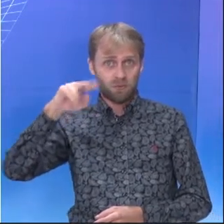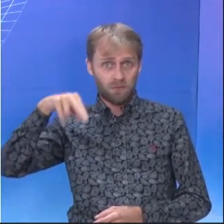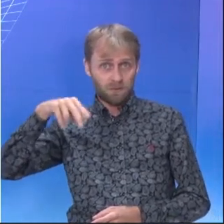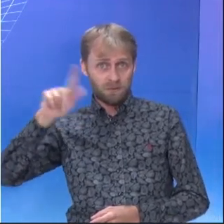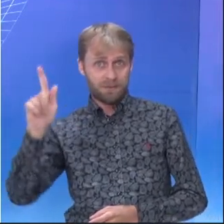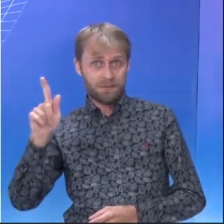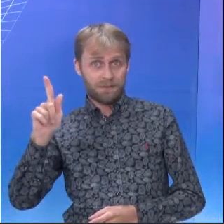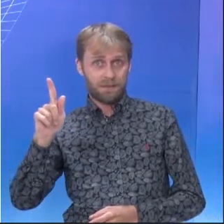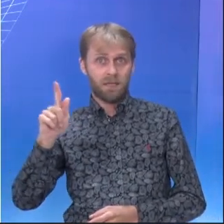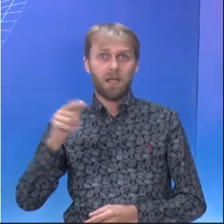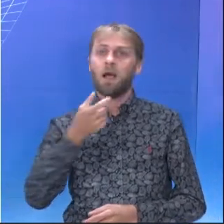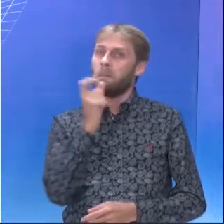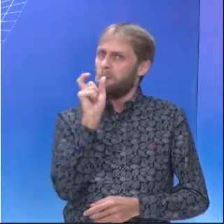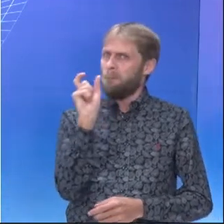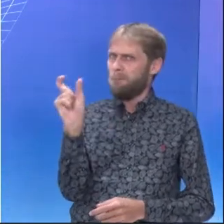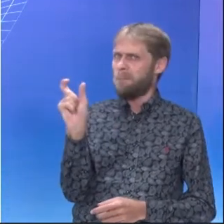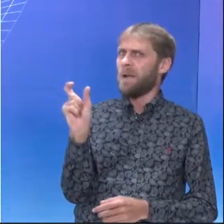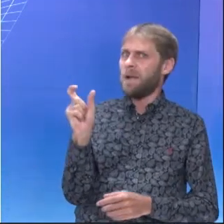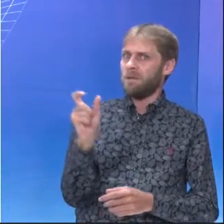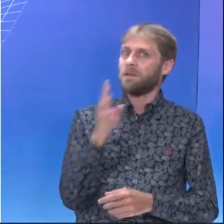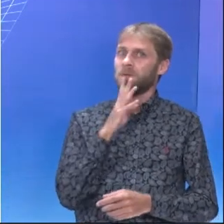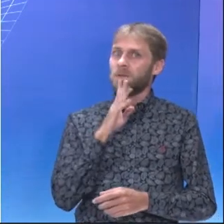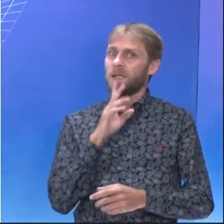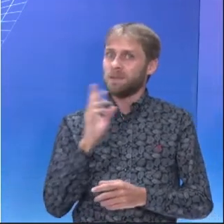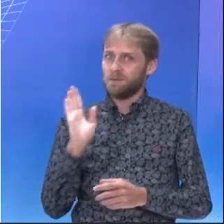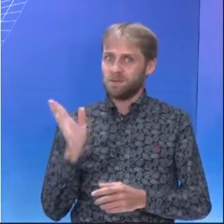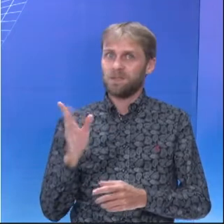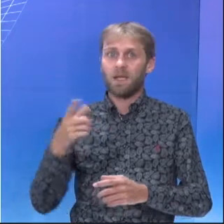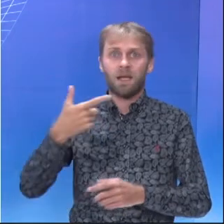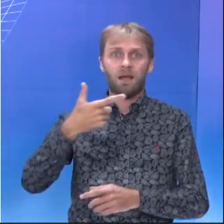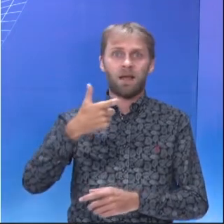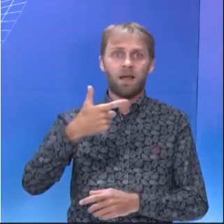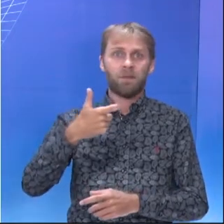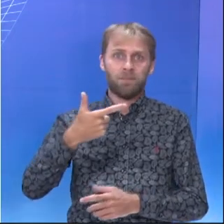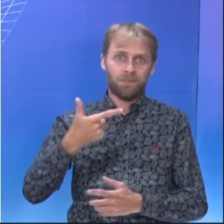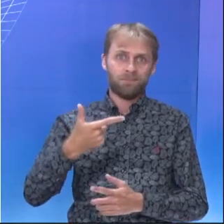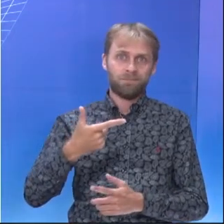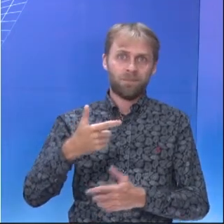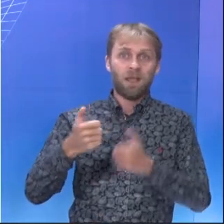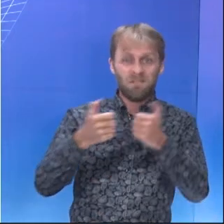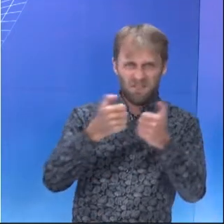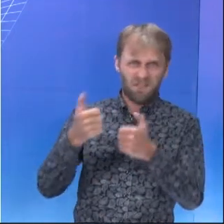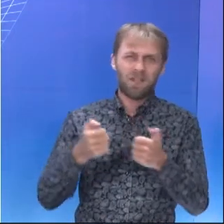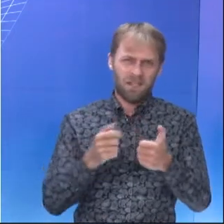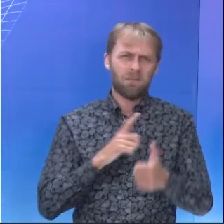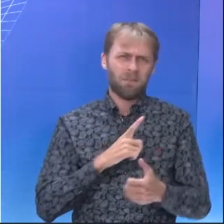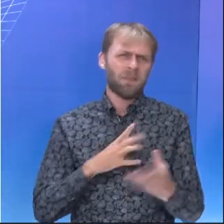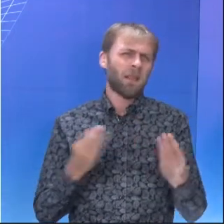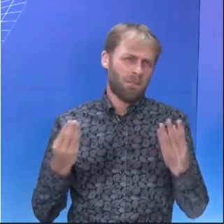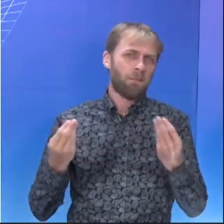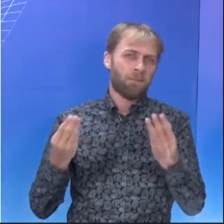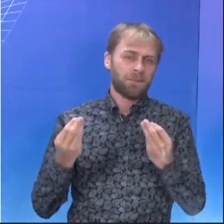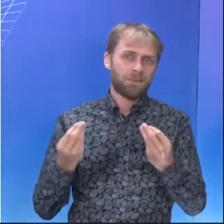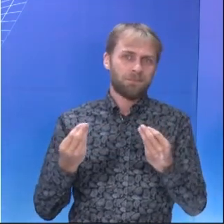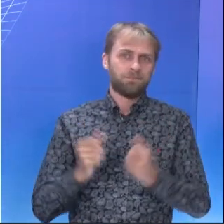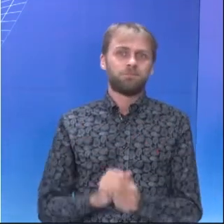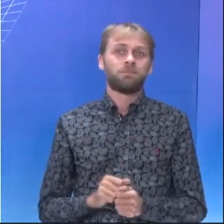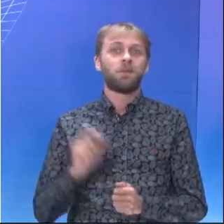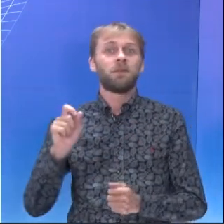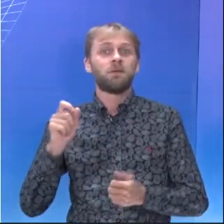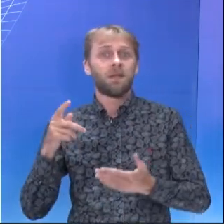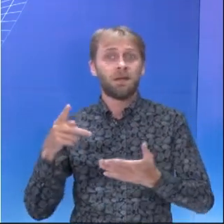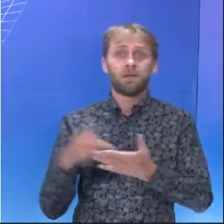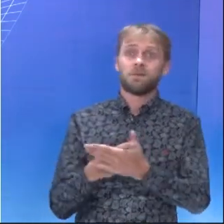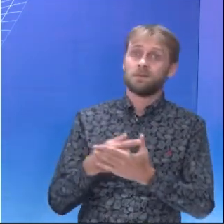videogames. Então, o quê? São tiros. Então, é arma de fogo. Então, aconteceu um acidente